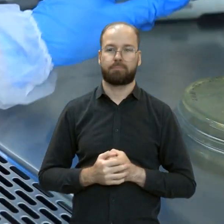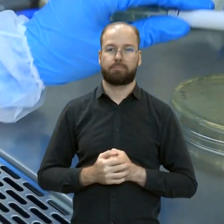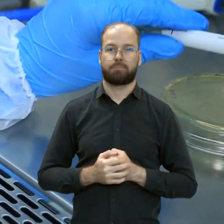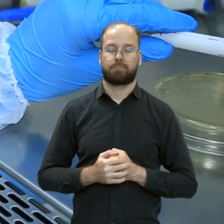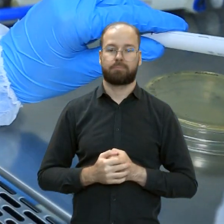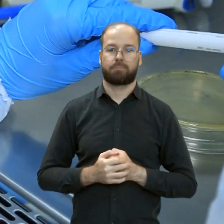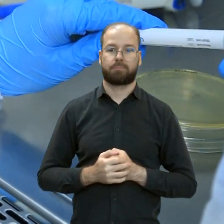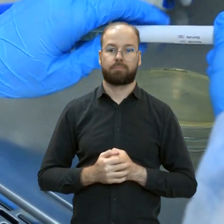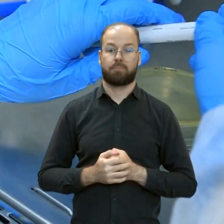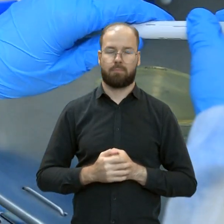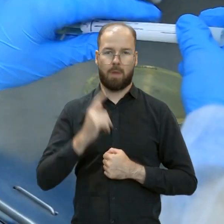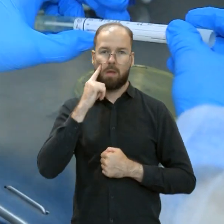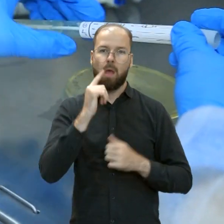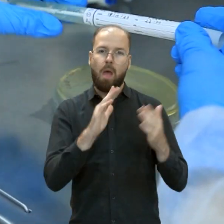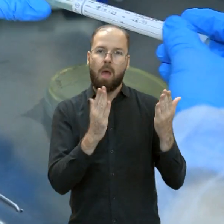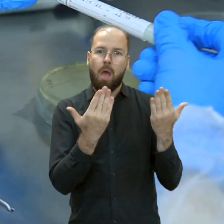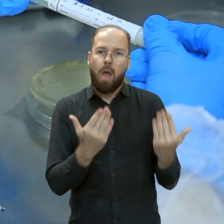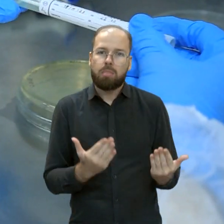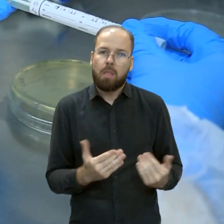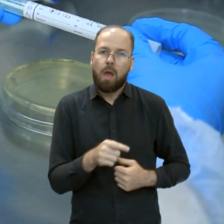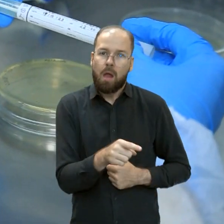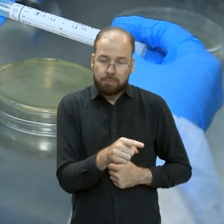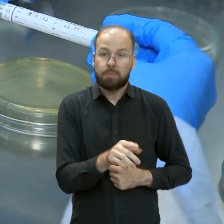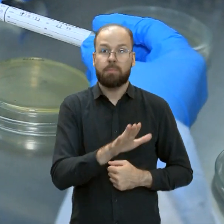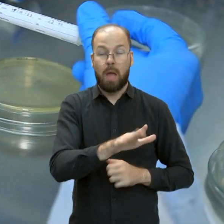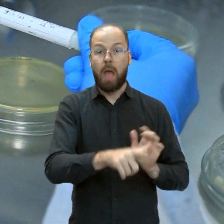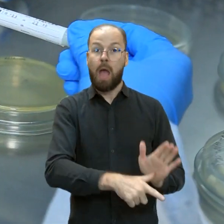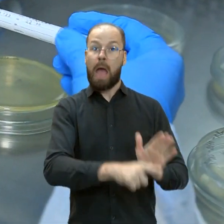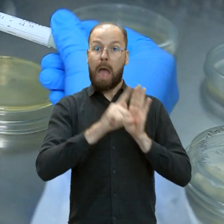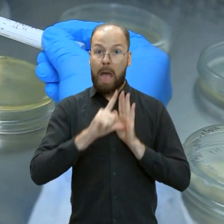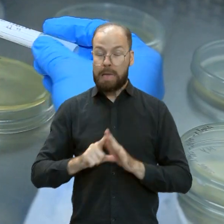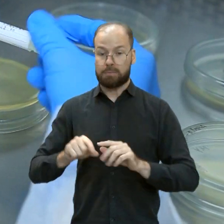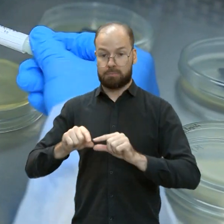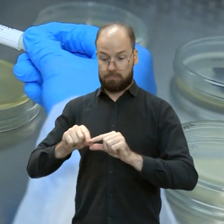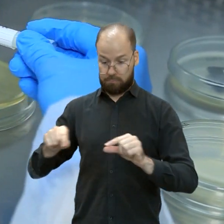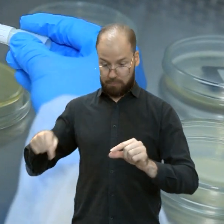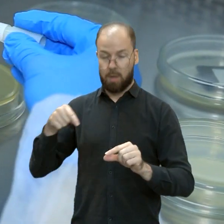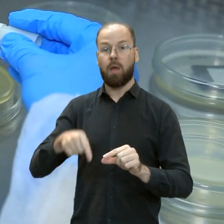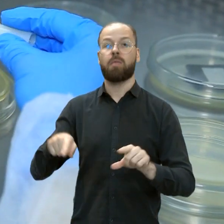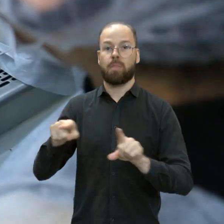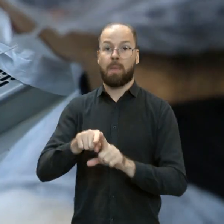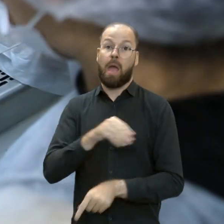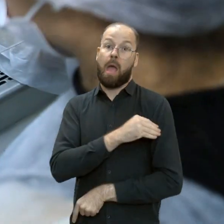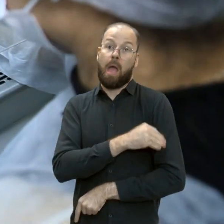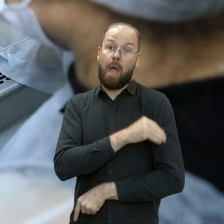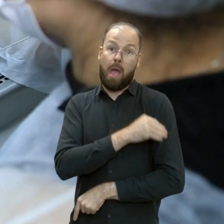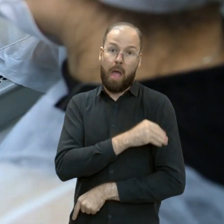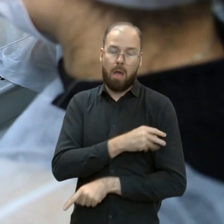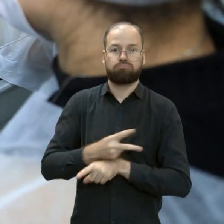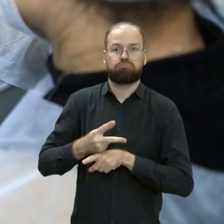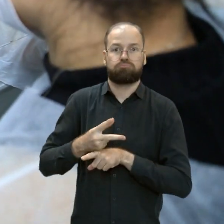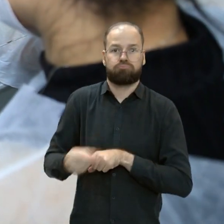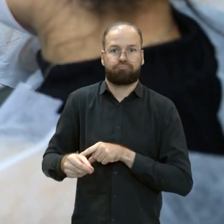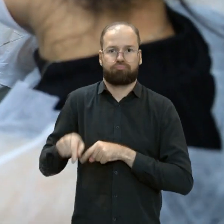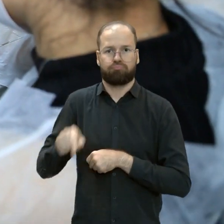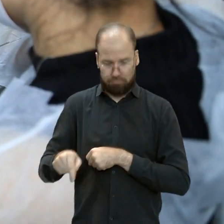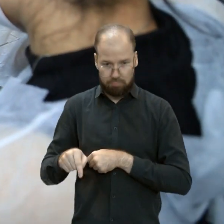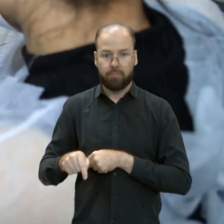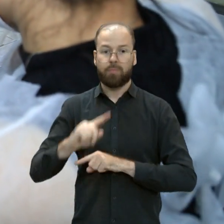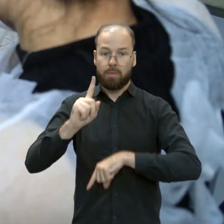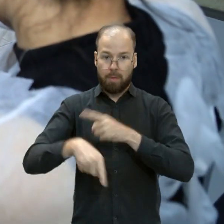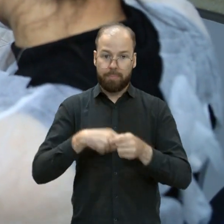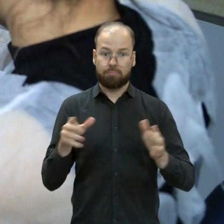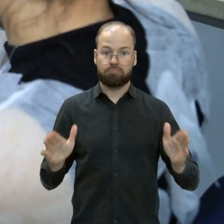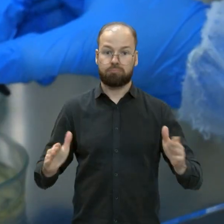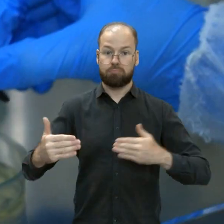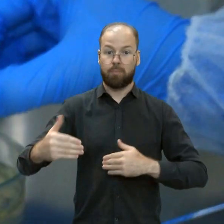Antes da análise, a embalagem da amostra também é descontaminada com álcool. E a cabine é preparada com